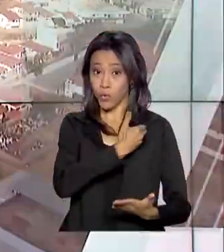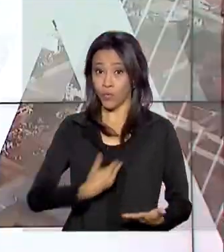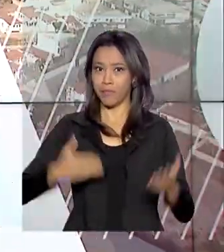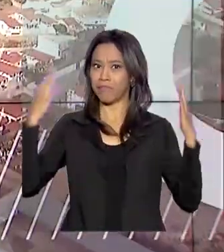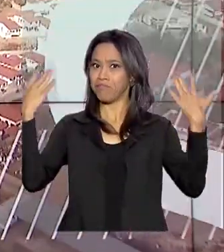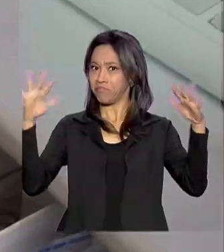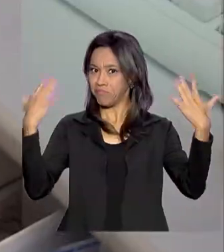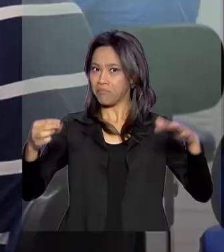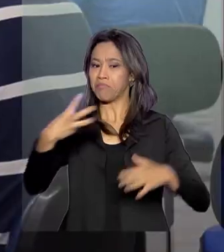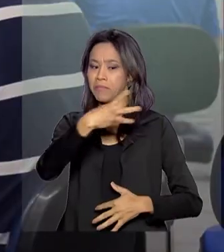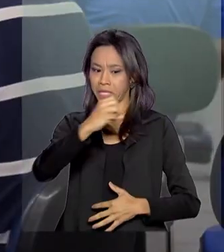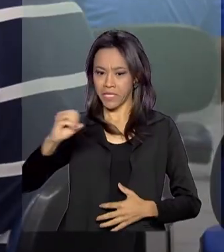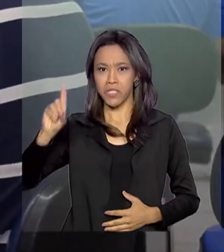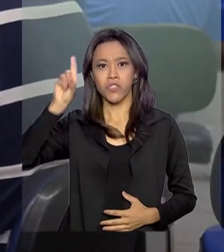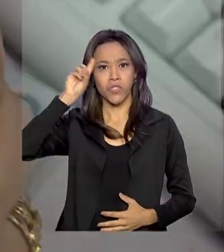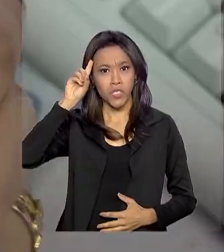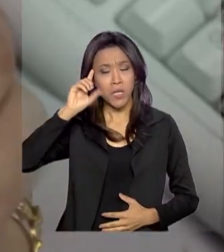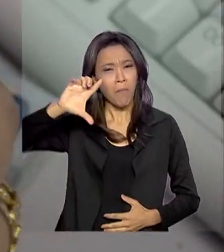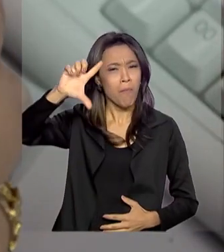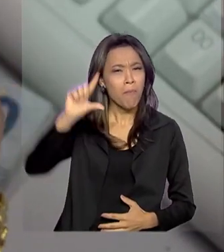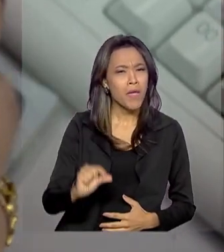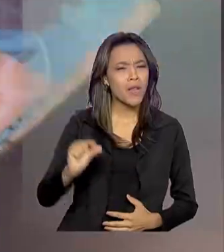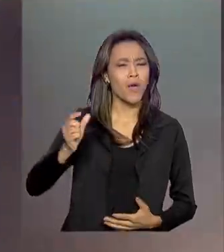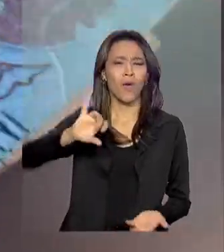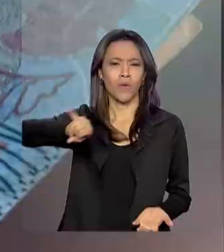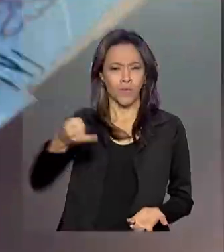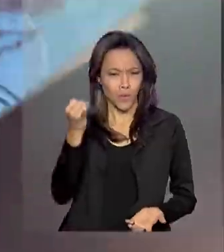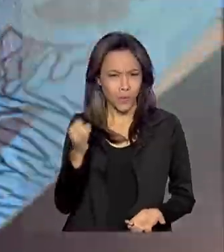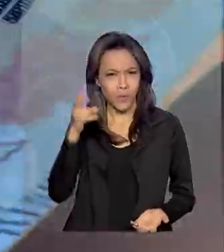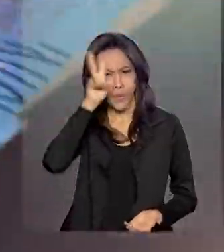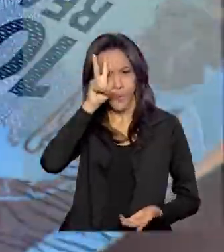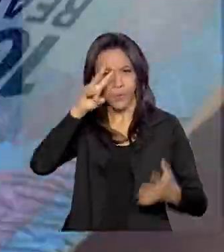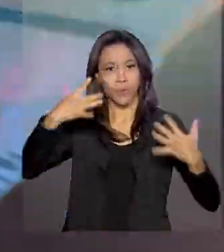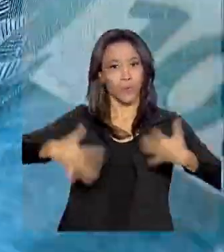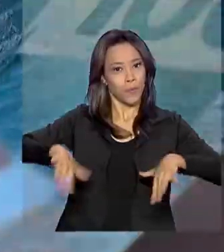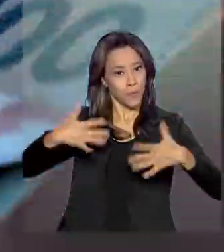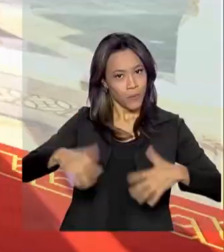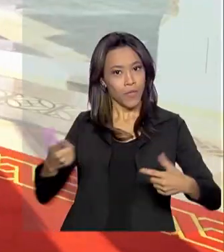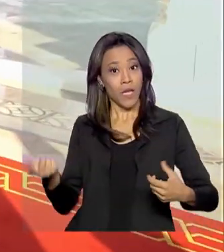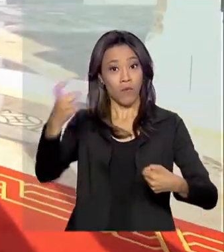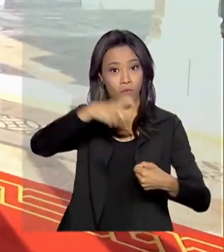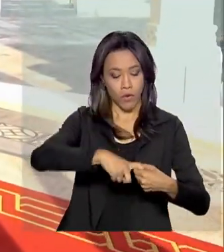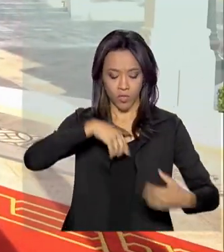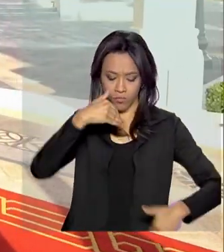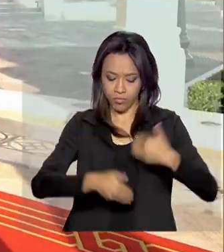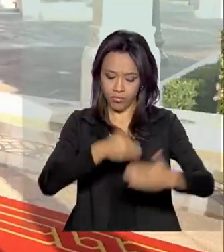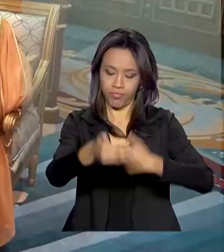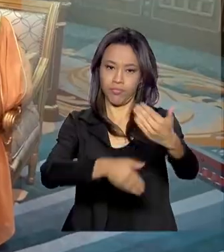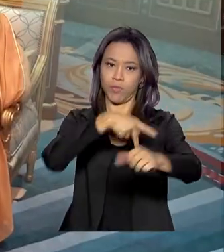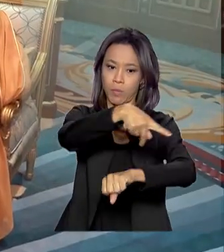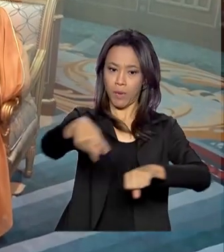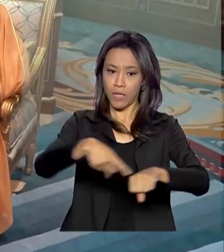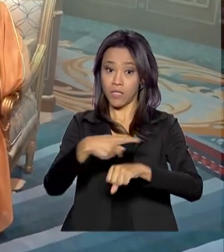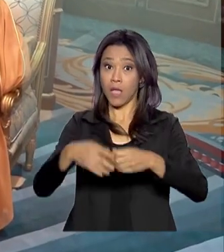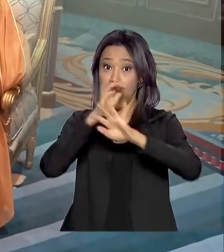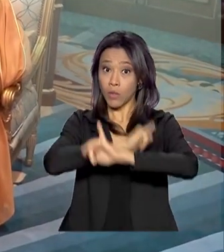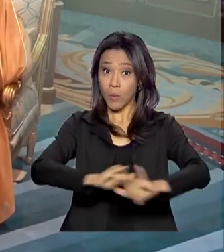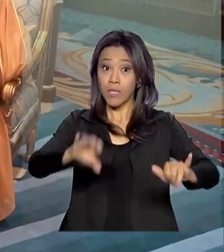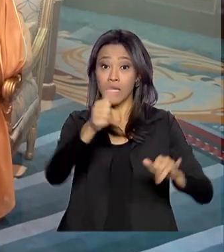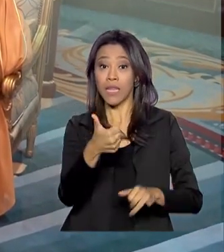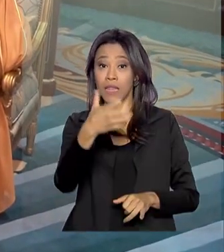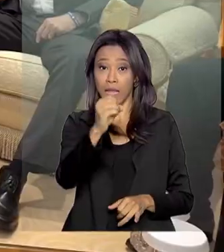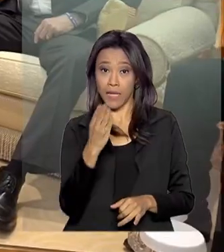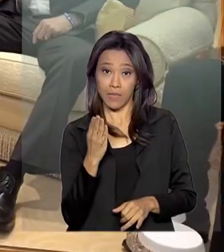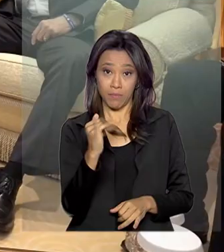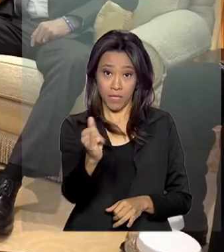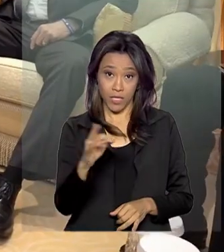dias, com a menor taxa de juros da história e retomada de investimentos, como o anúncio de 10 bilhões de dólares do